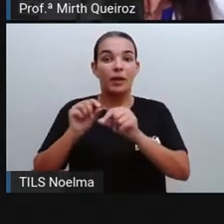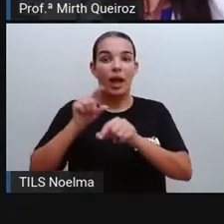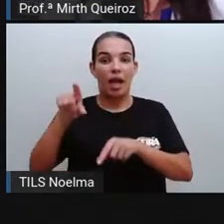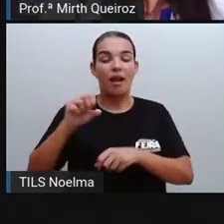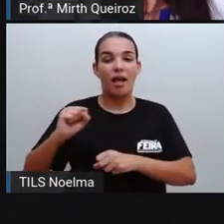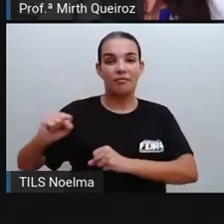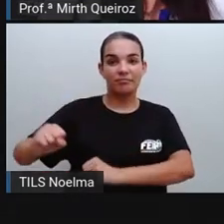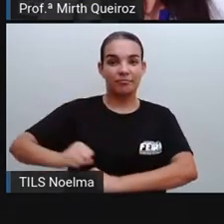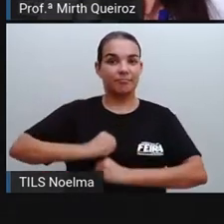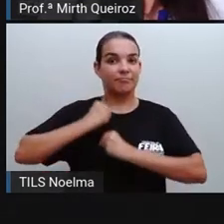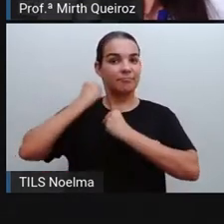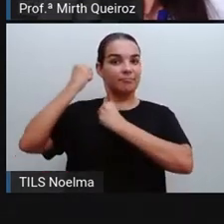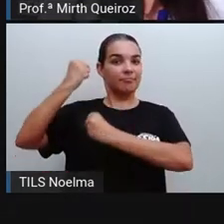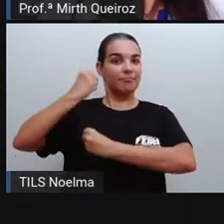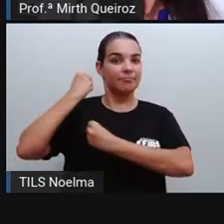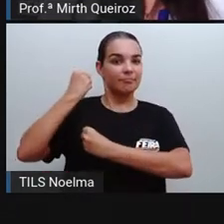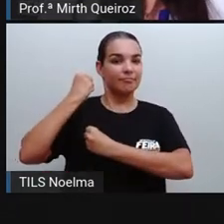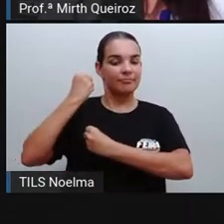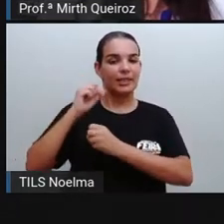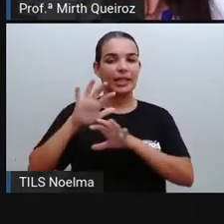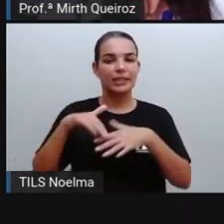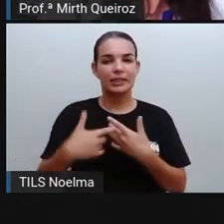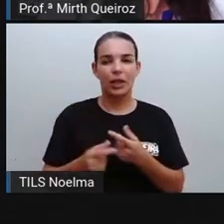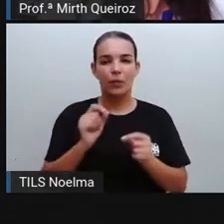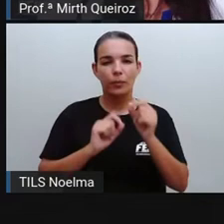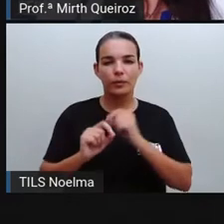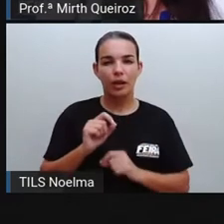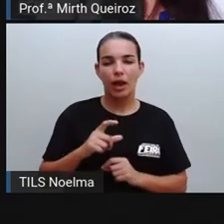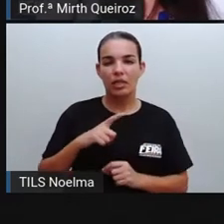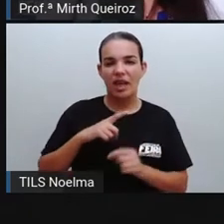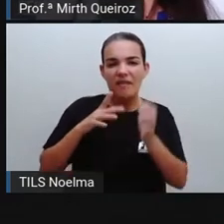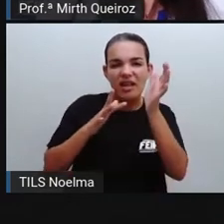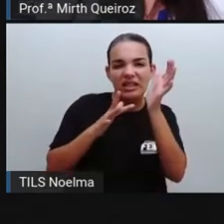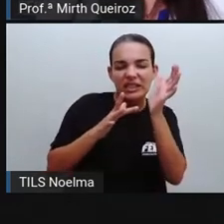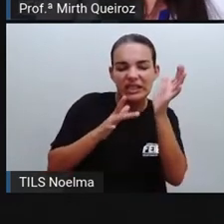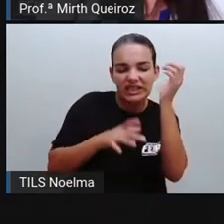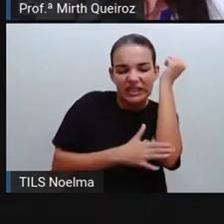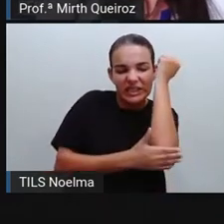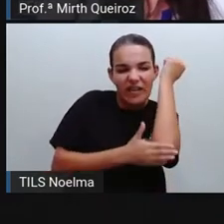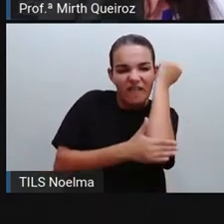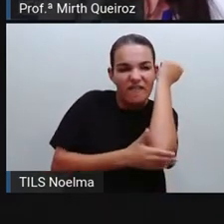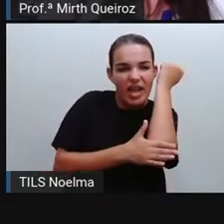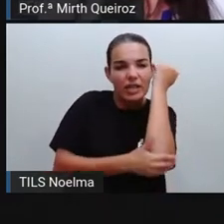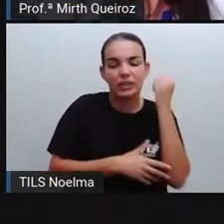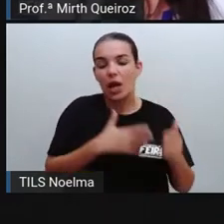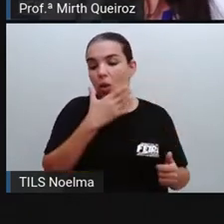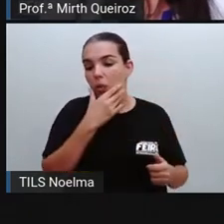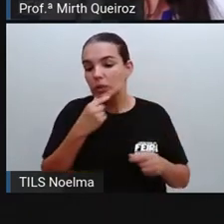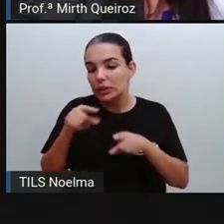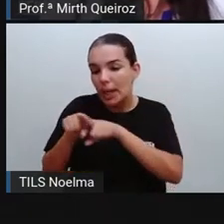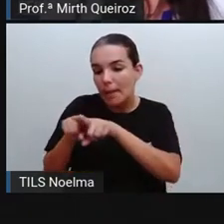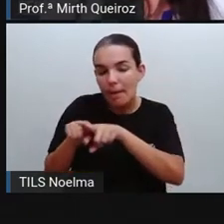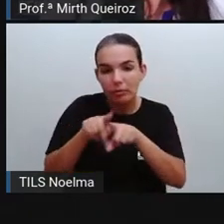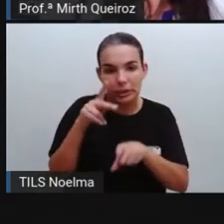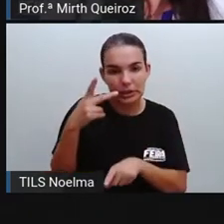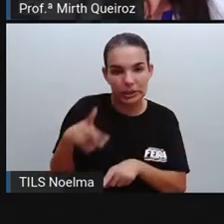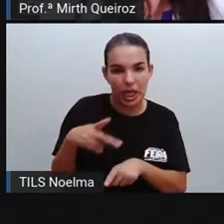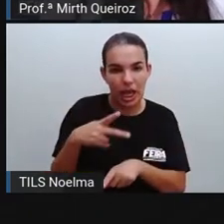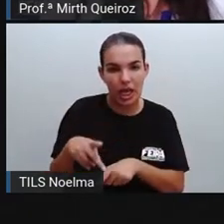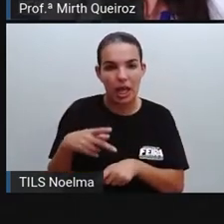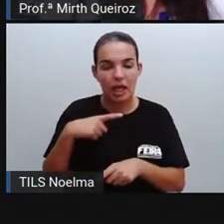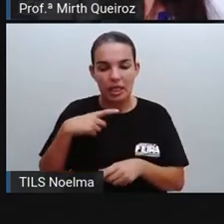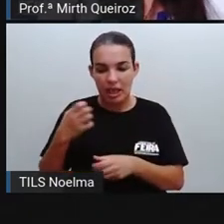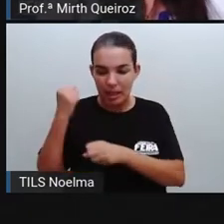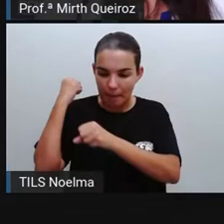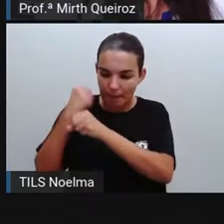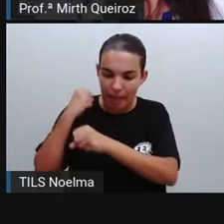E com inveja, os irmãos dela tentam matá-la e, porém, ela é uma boa guerreira, né? E